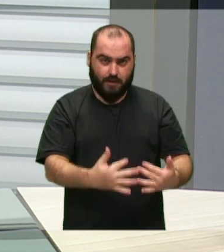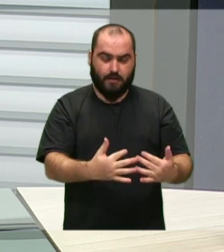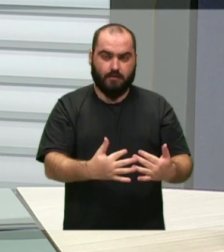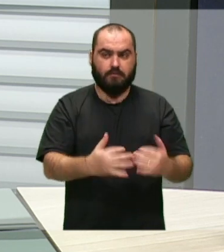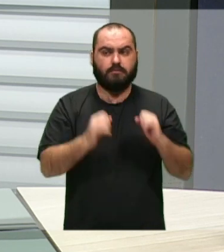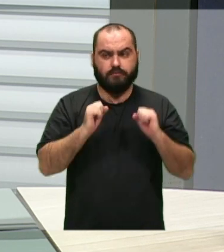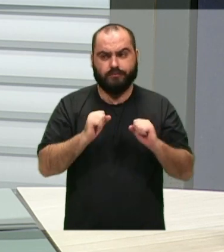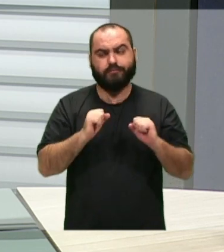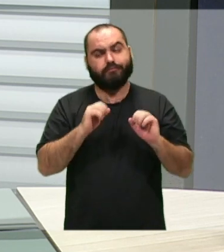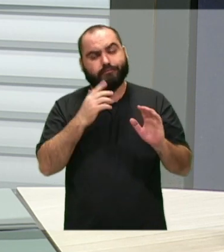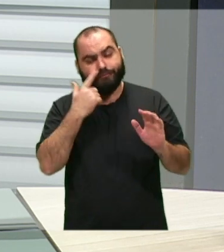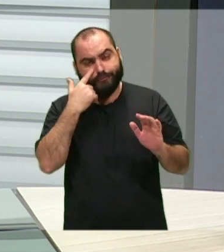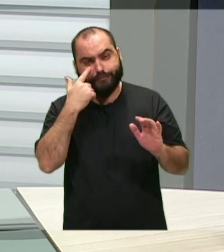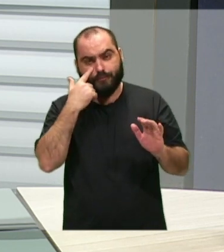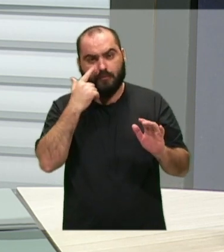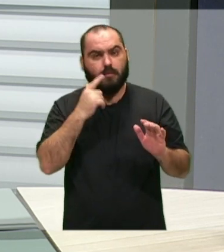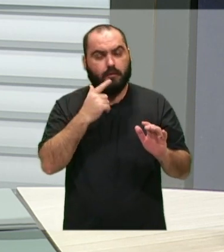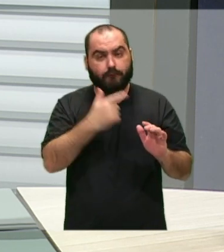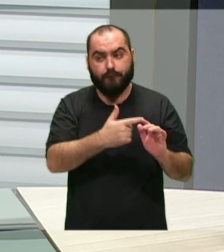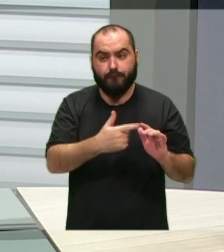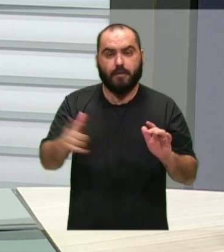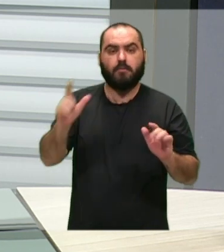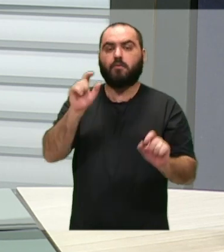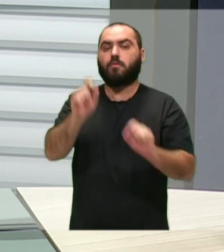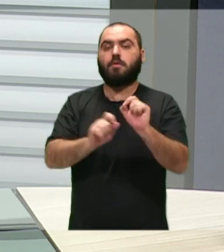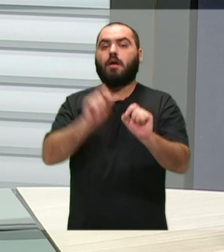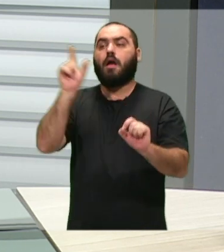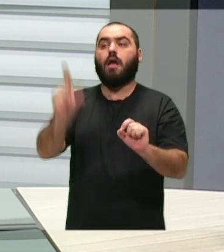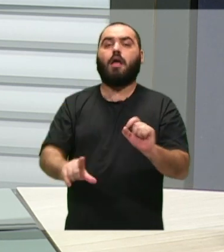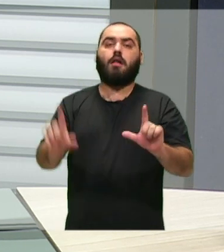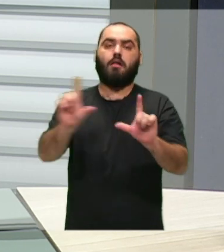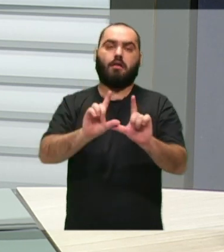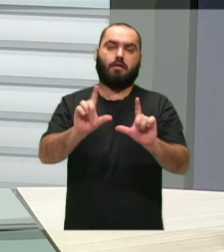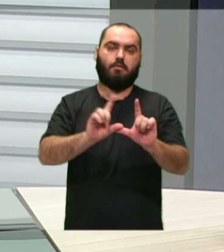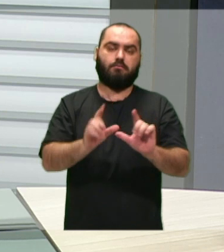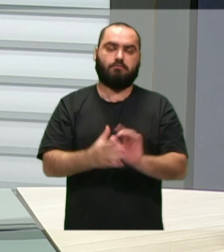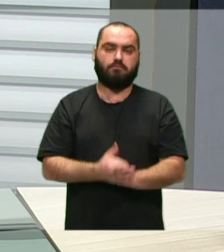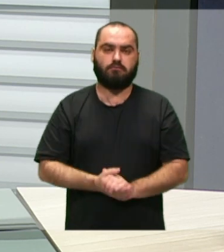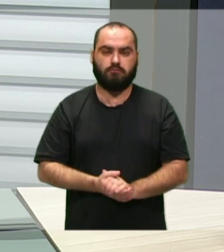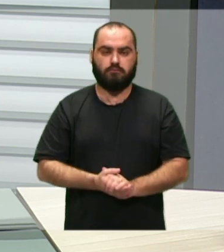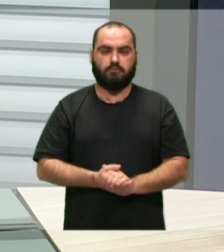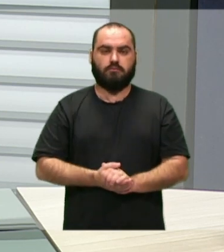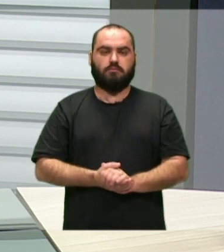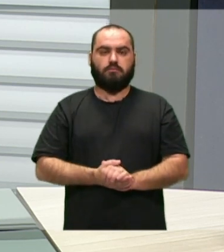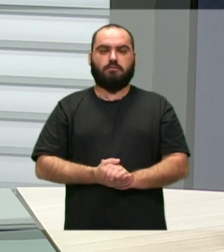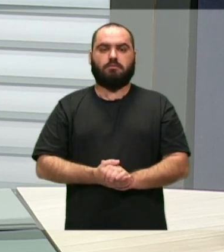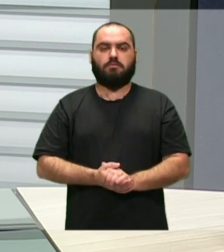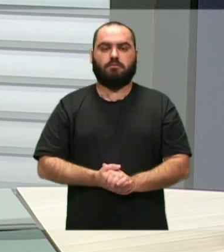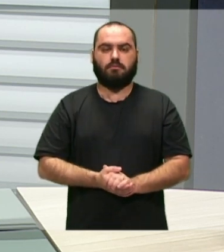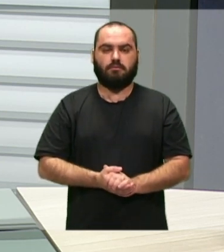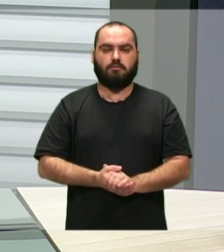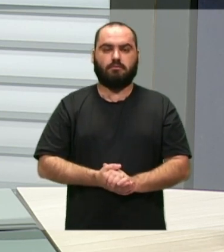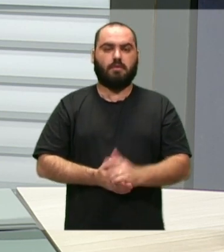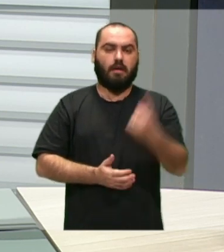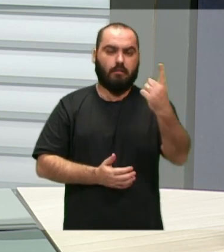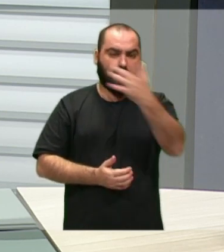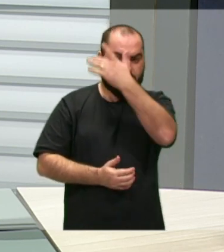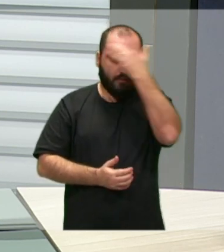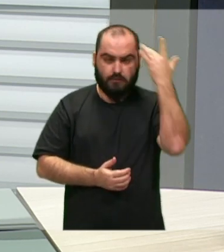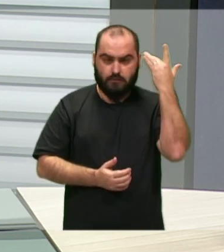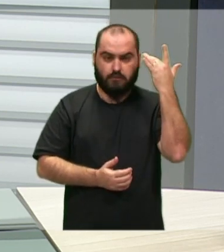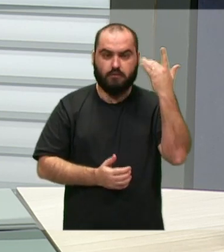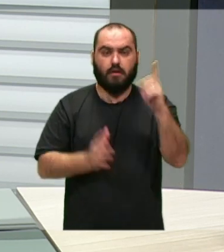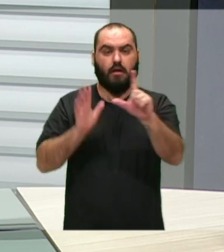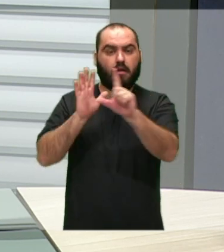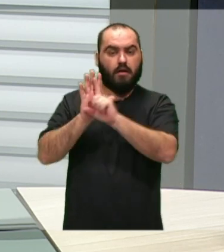se tornar acessativo, mas nós vamos se pautar pelo aquilo que é legal. Nós vamos trabalhar, eu fui impulsionado, incitado por alguém da população, a lei diz